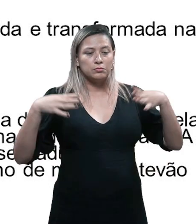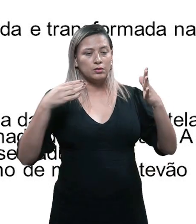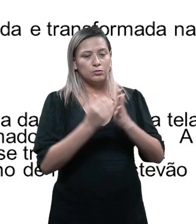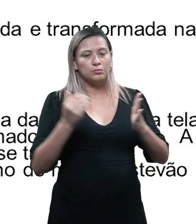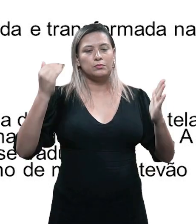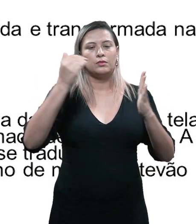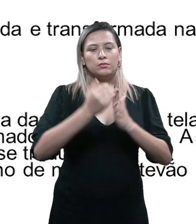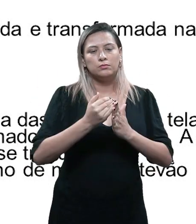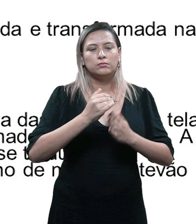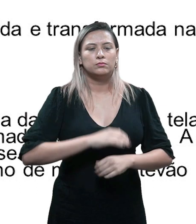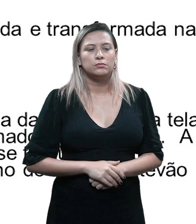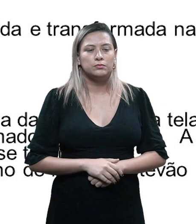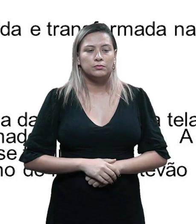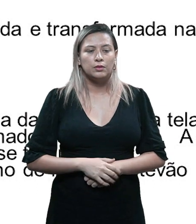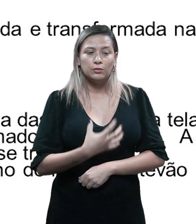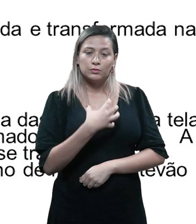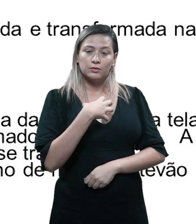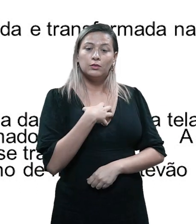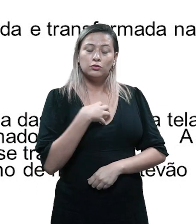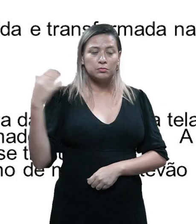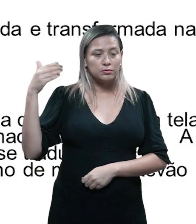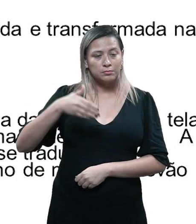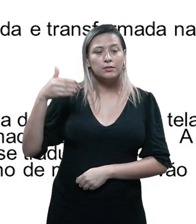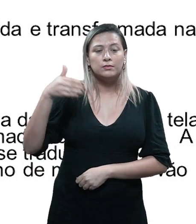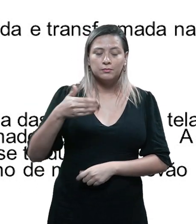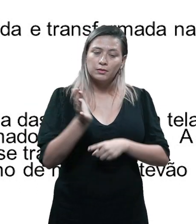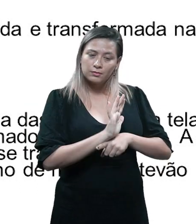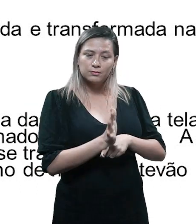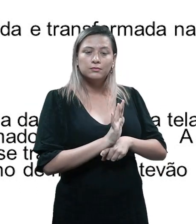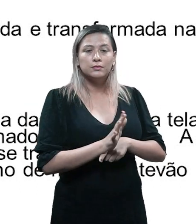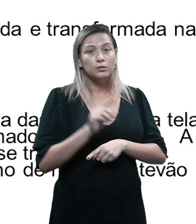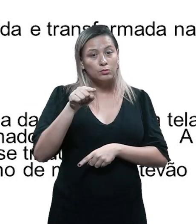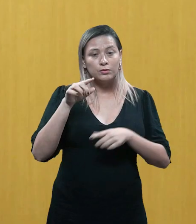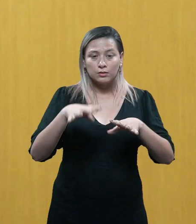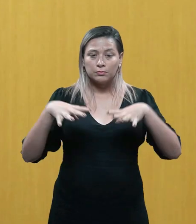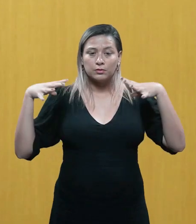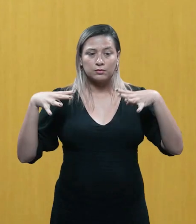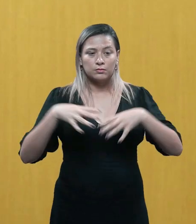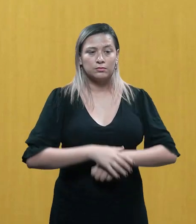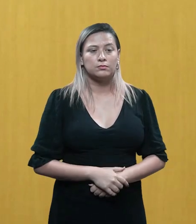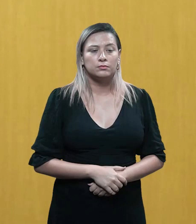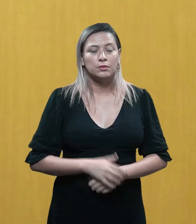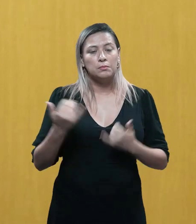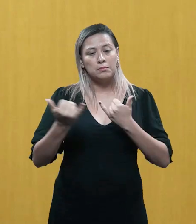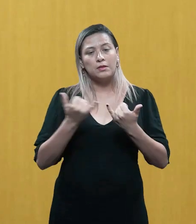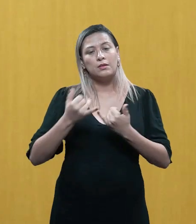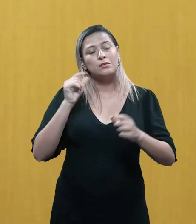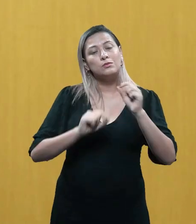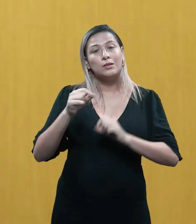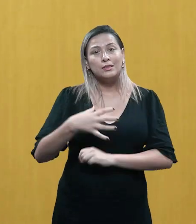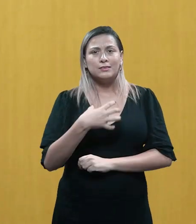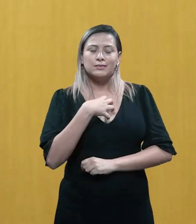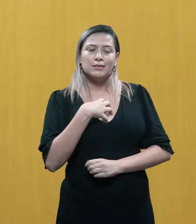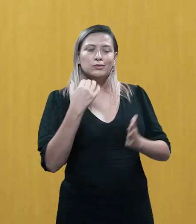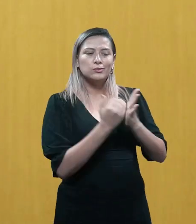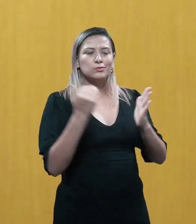e se traduz num sentimento de participação. Então, você, espectador, parece que você se sente